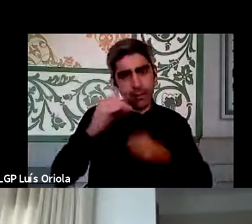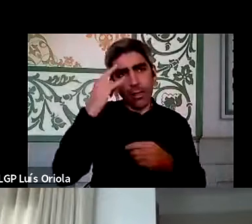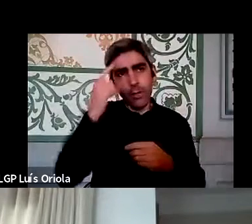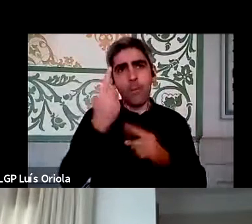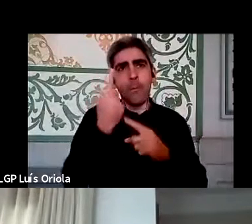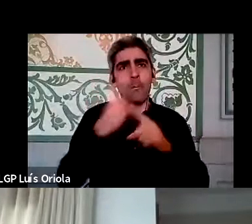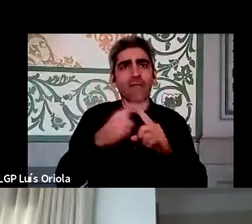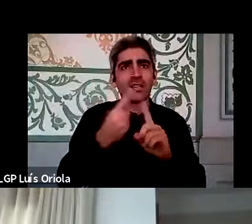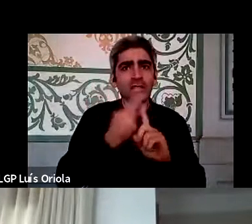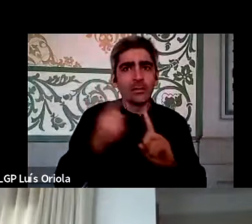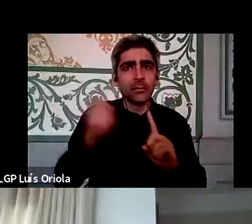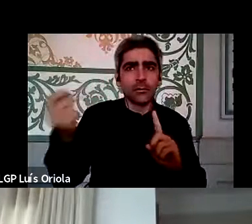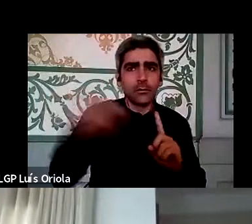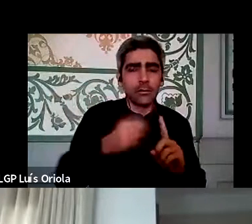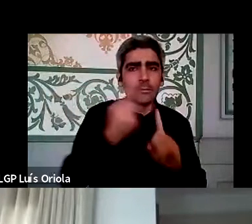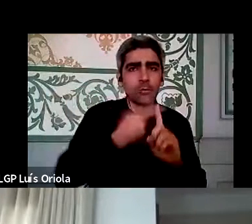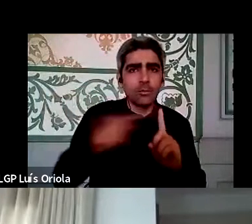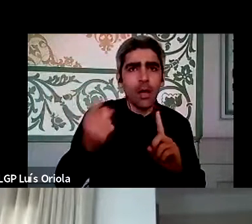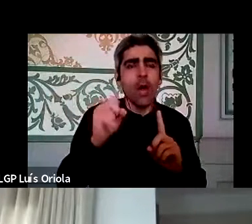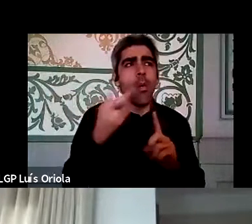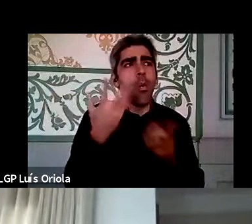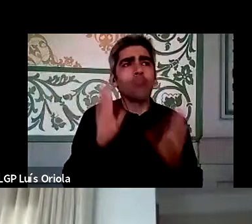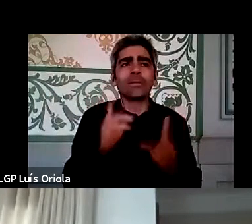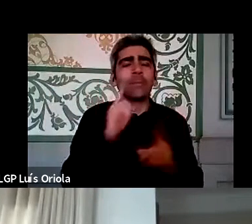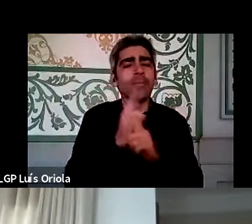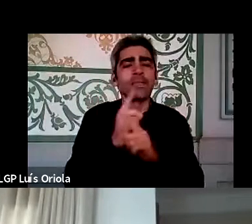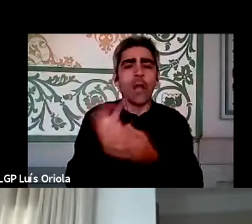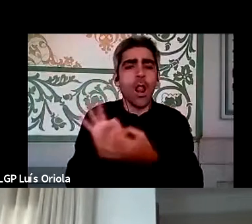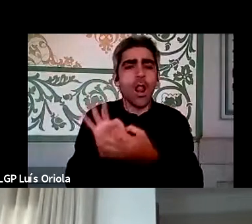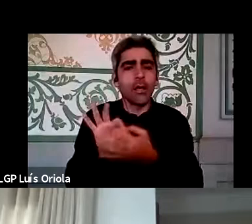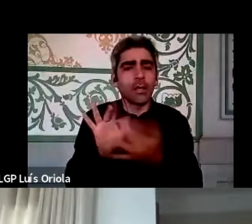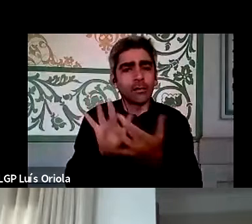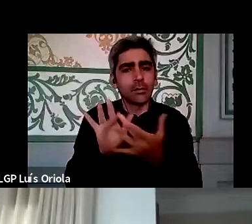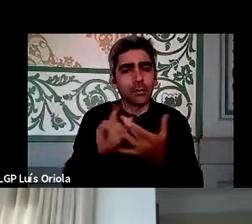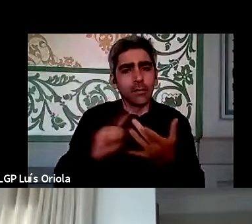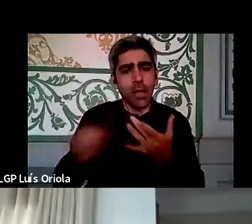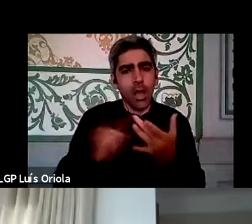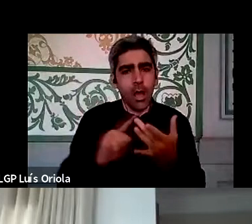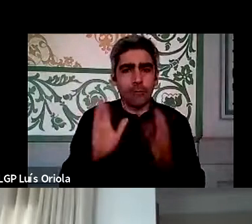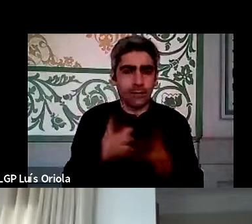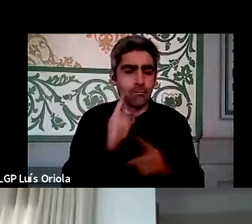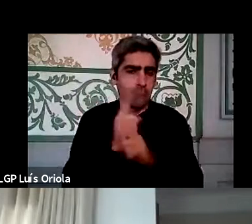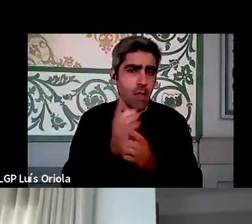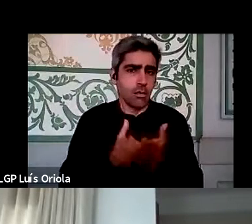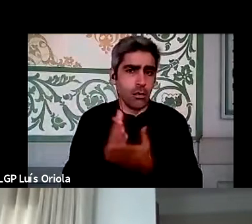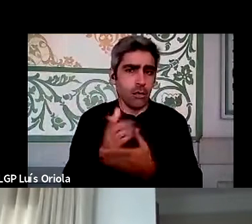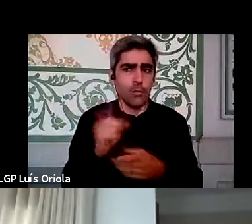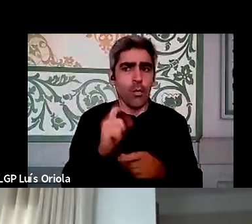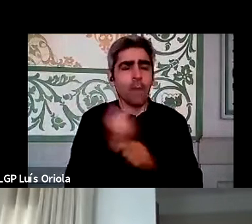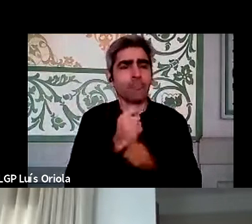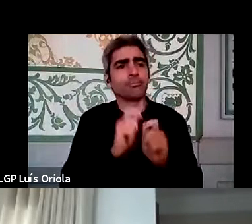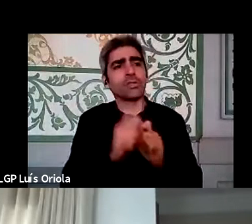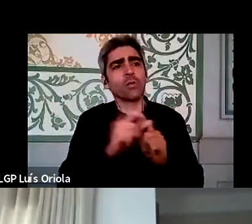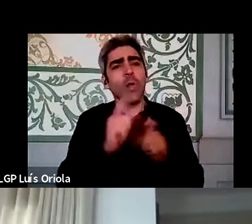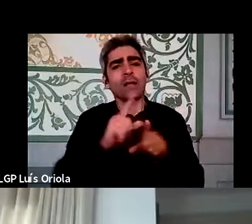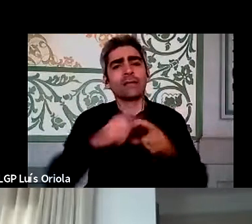semana, eu não sei se é uma vez por semana, tem que se manter uma ligação entre as pessoas e as organizações, porque eles não são prestadores de serviço, nós não